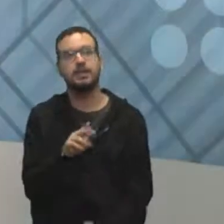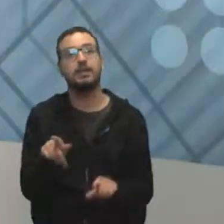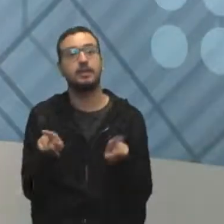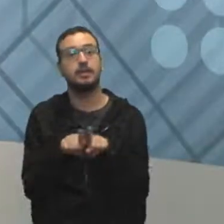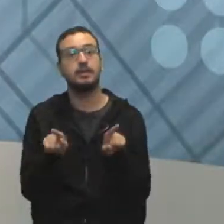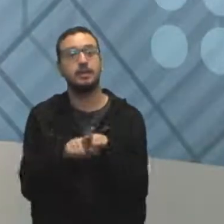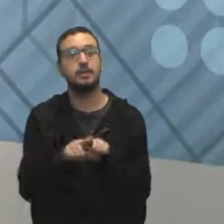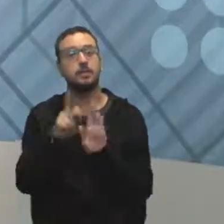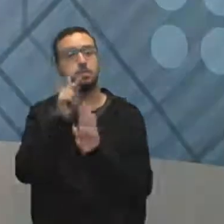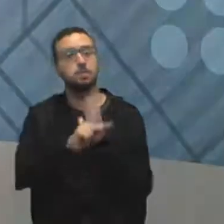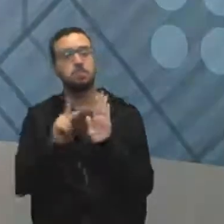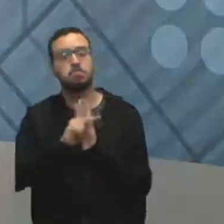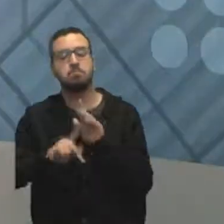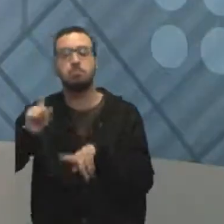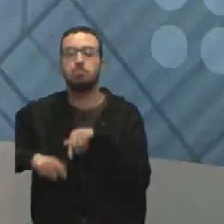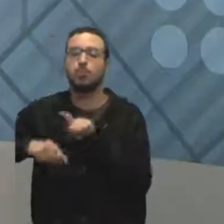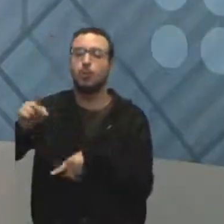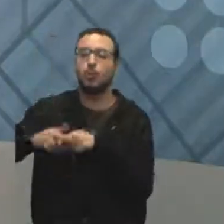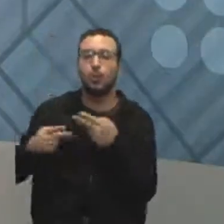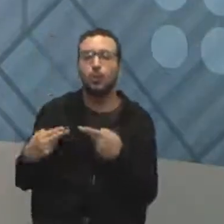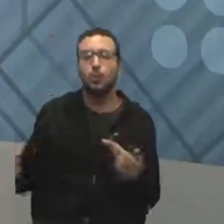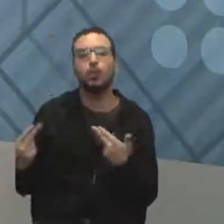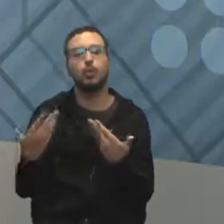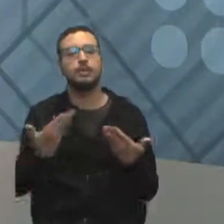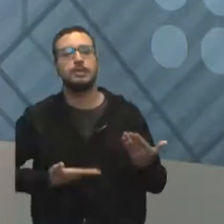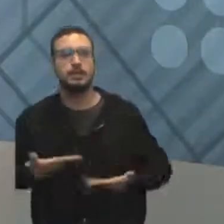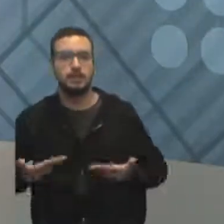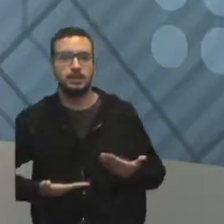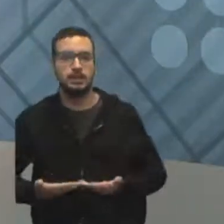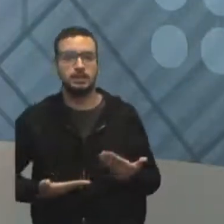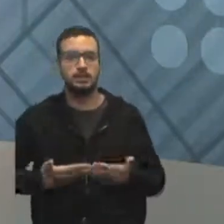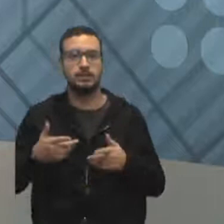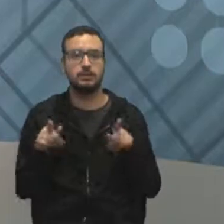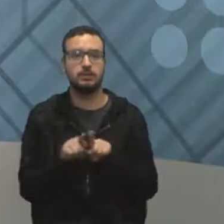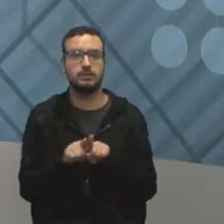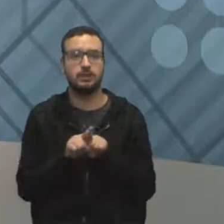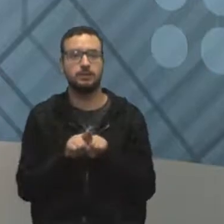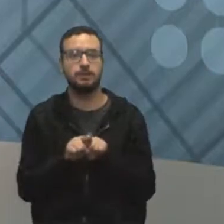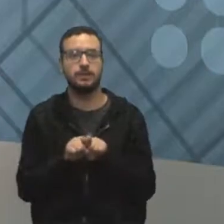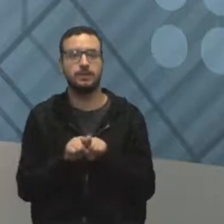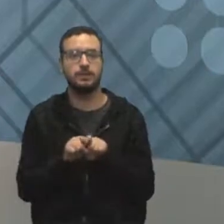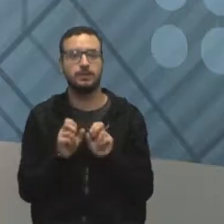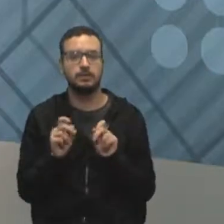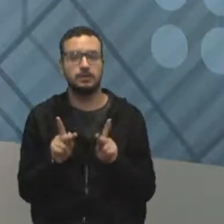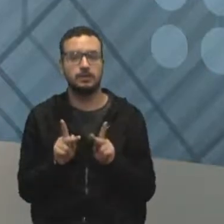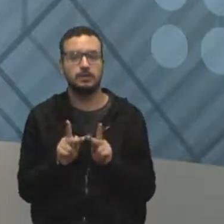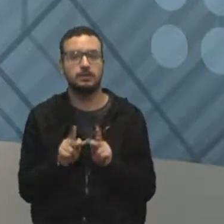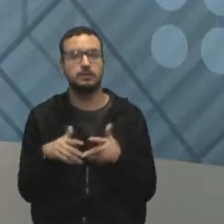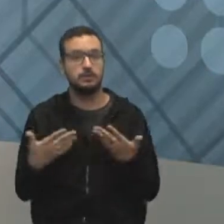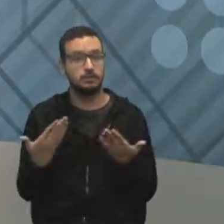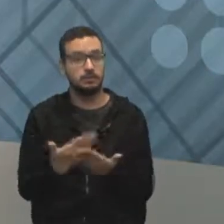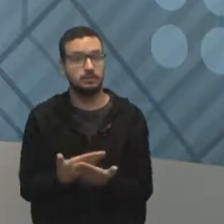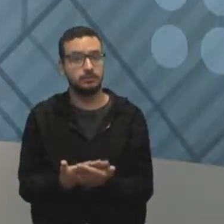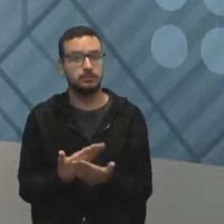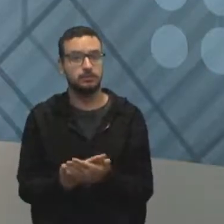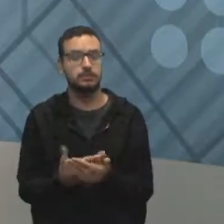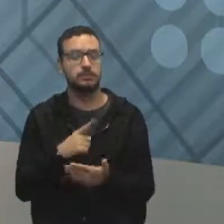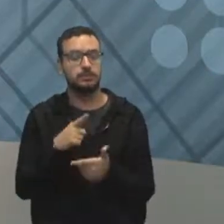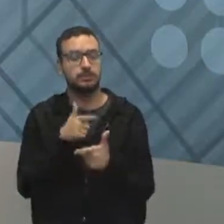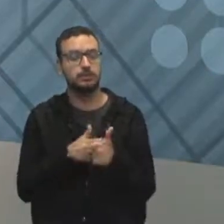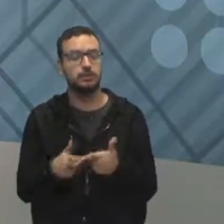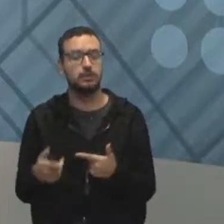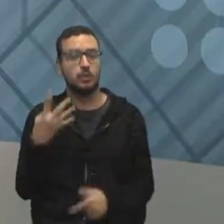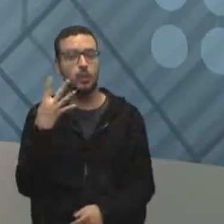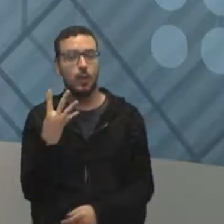para projetos de produto, de serviço, de grandes e pequenos potes. Combinado? Então, nossa aula vai ser dividida nesses